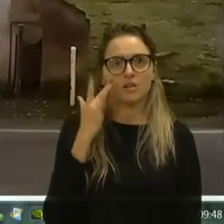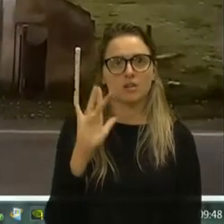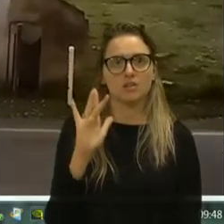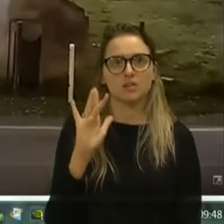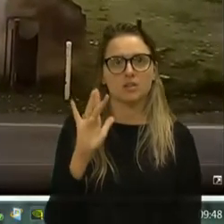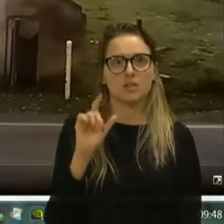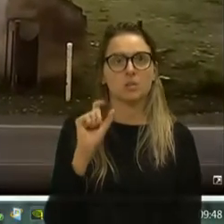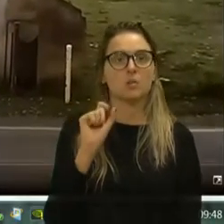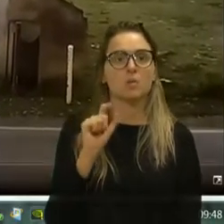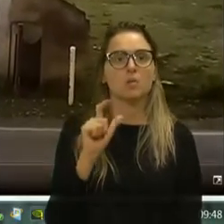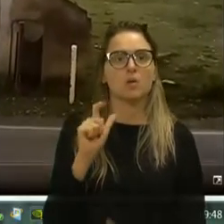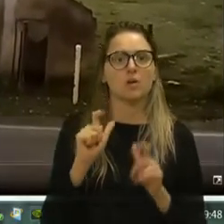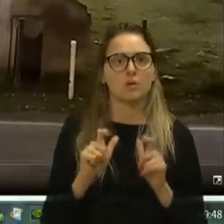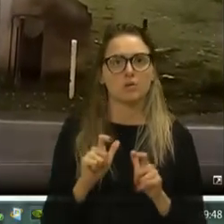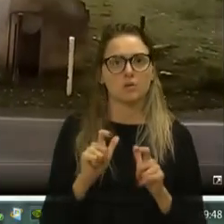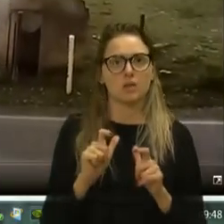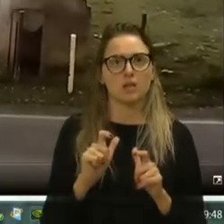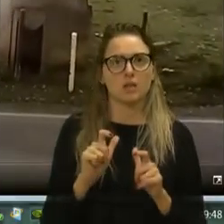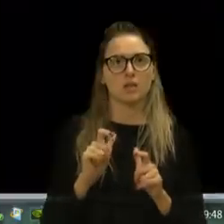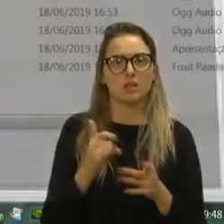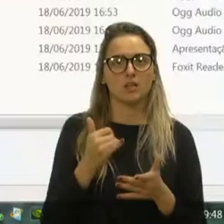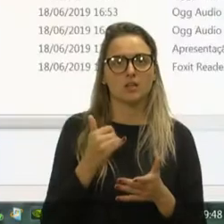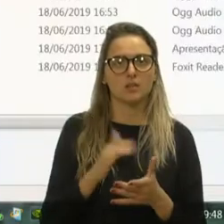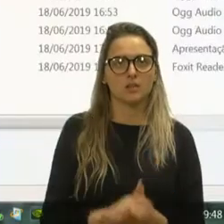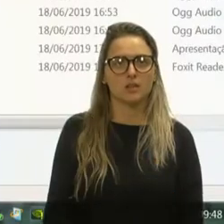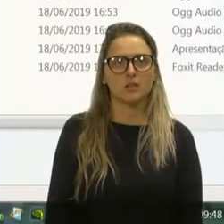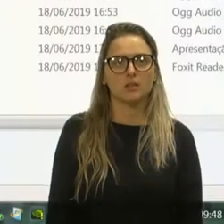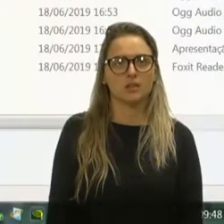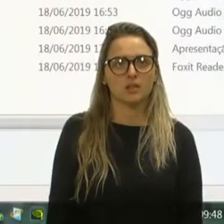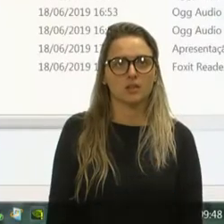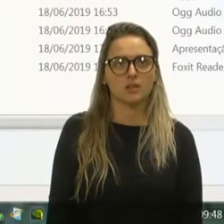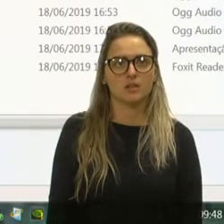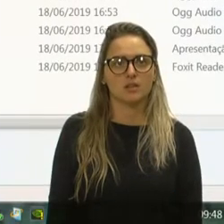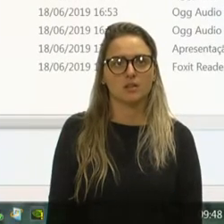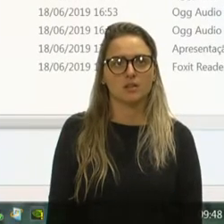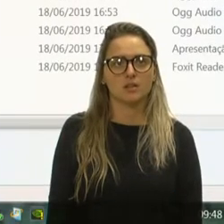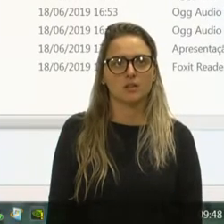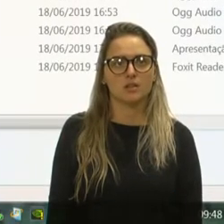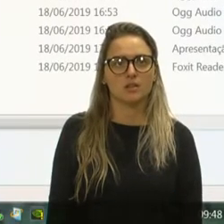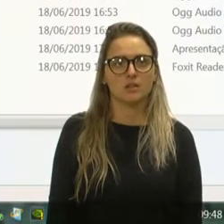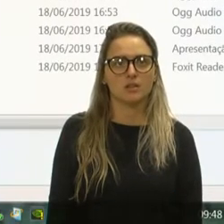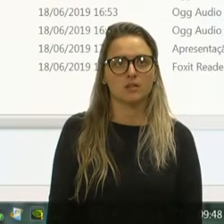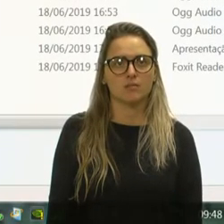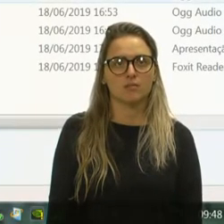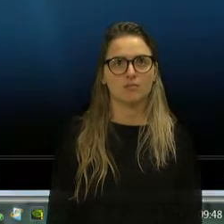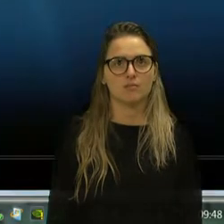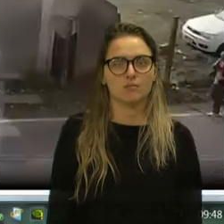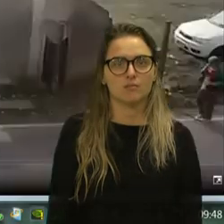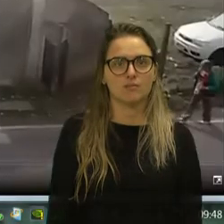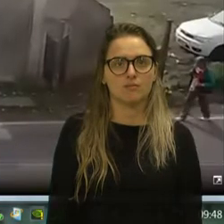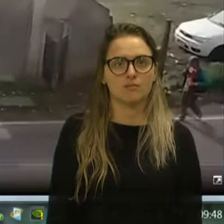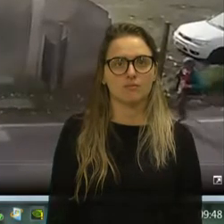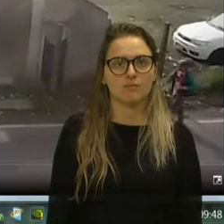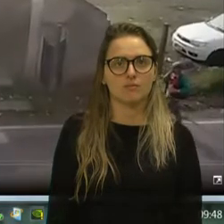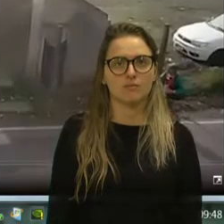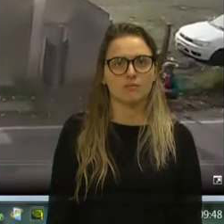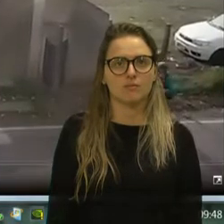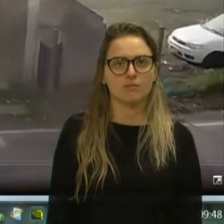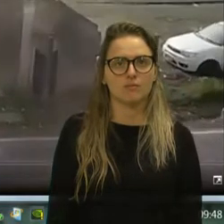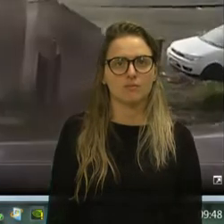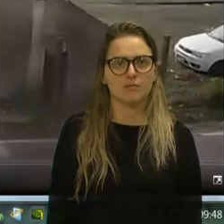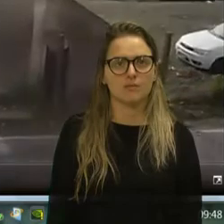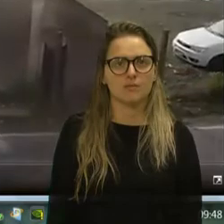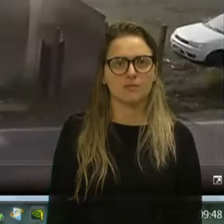setor que a gente tem que falar, a gente liga na prefeitura, mas... Ah, eu mesmo? Mas tem dois vídeos. Foi dia 12 e dia 13.